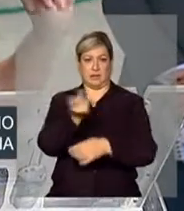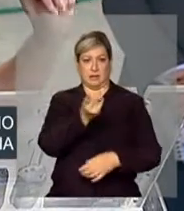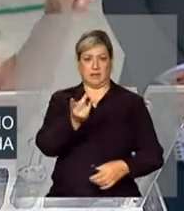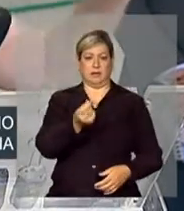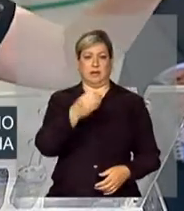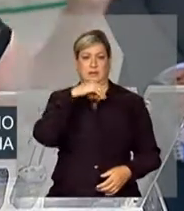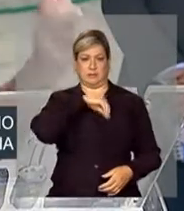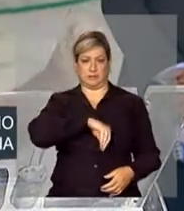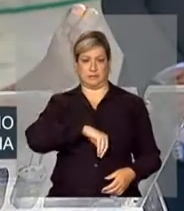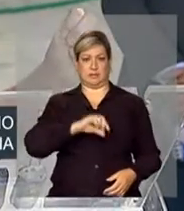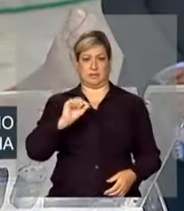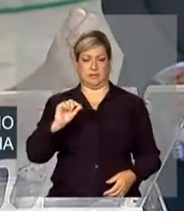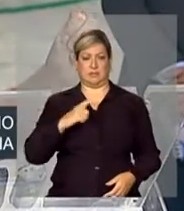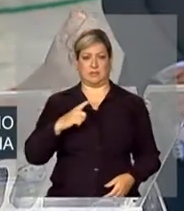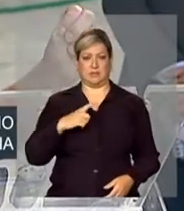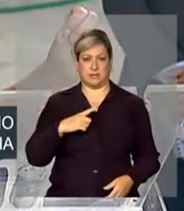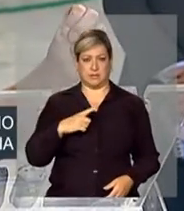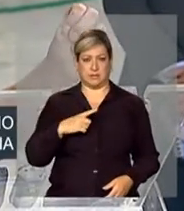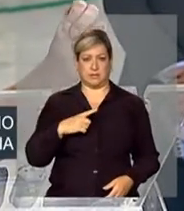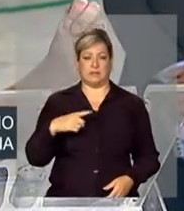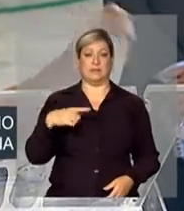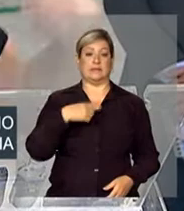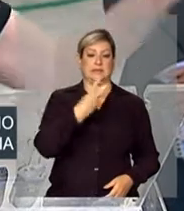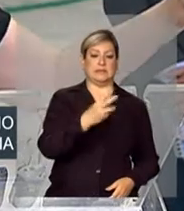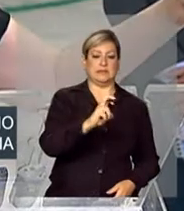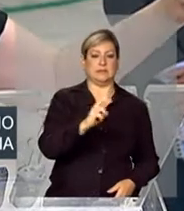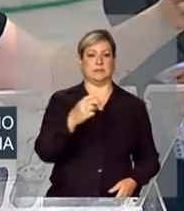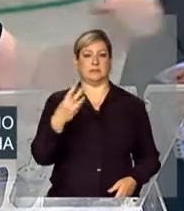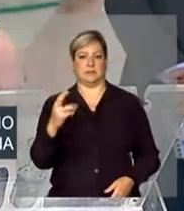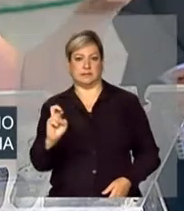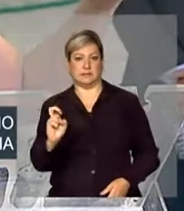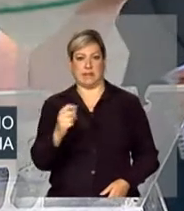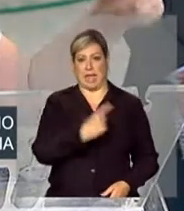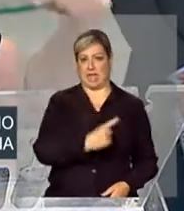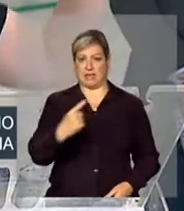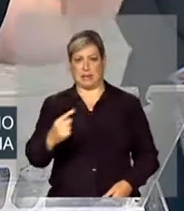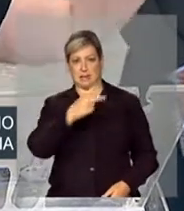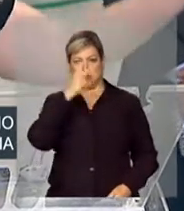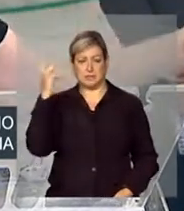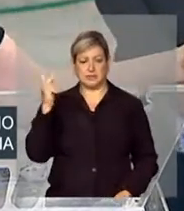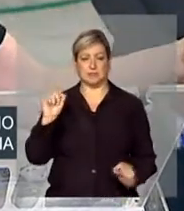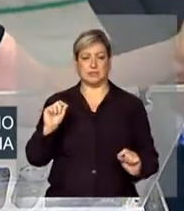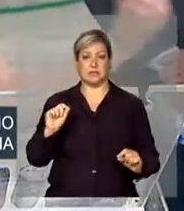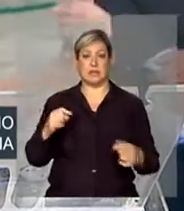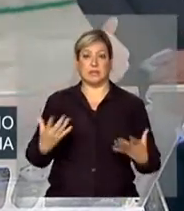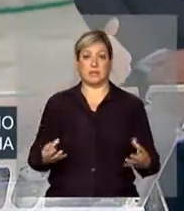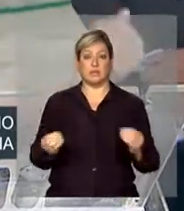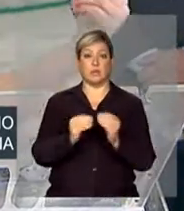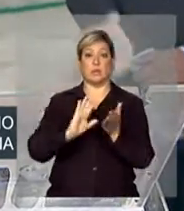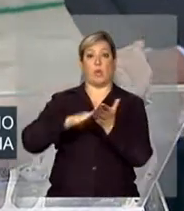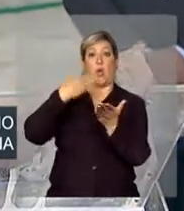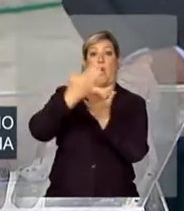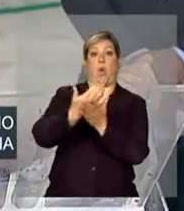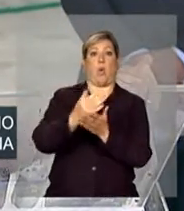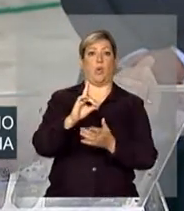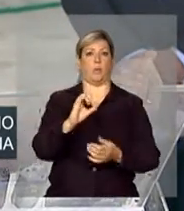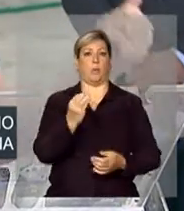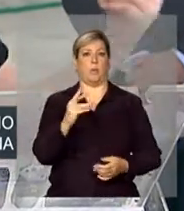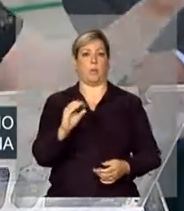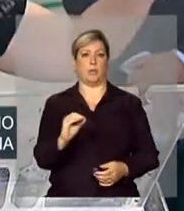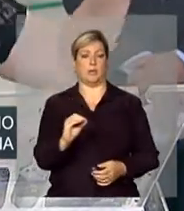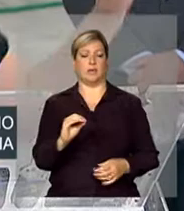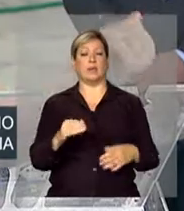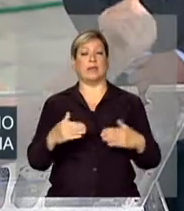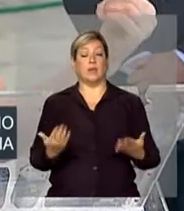R$ 70,00, R$ 35,00 por pessoa. Dobrou, então eles tiveram reajuste de 100%, se a renda deles fosse zero.